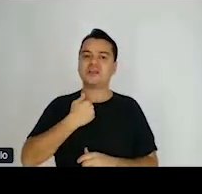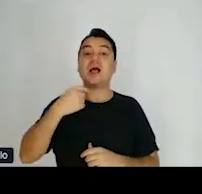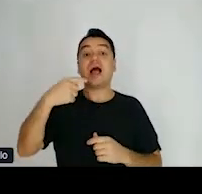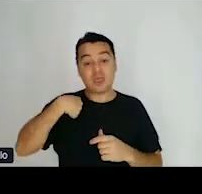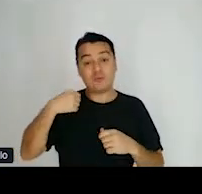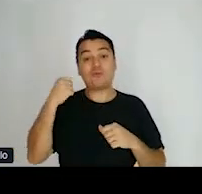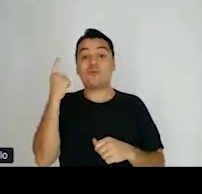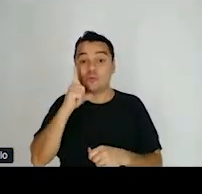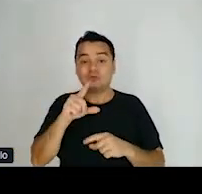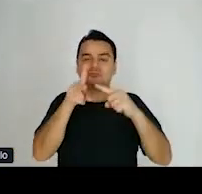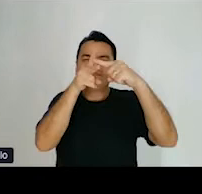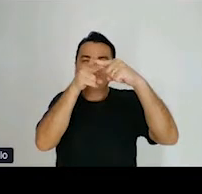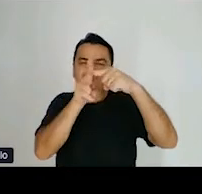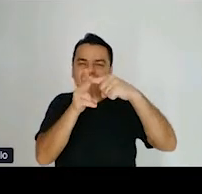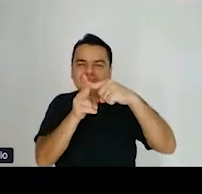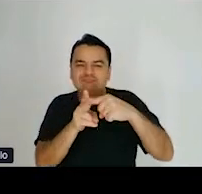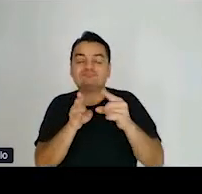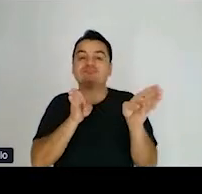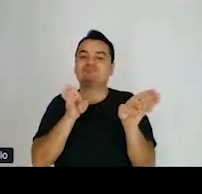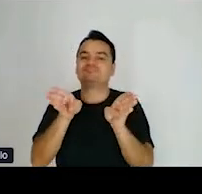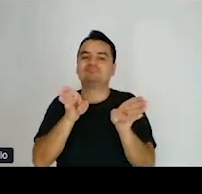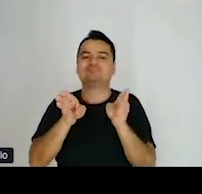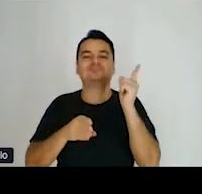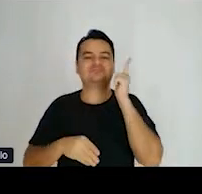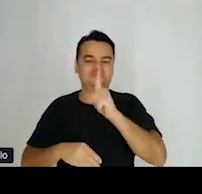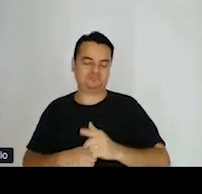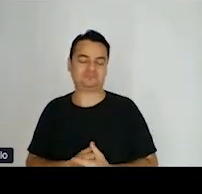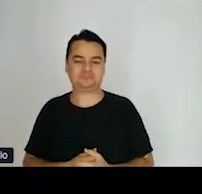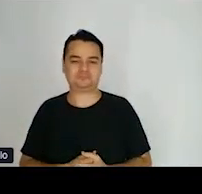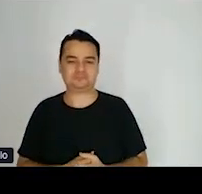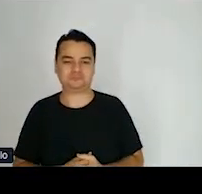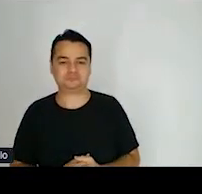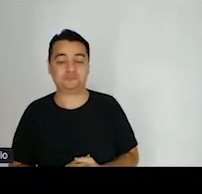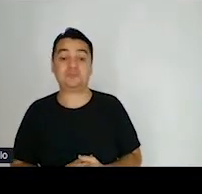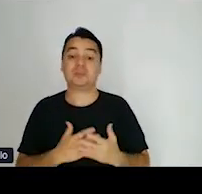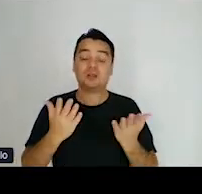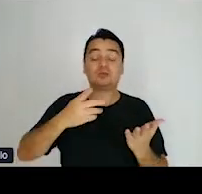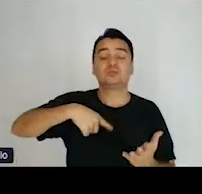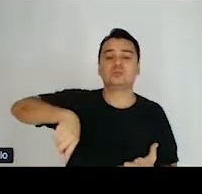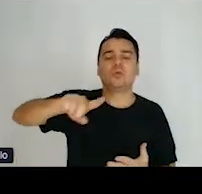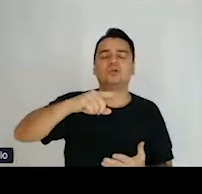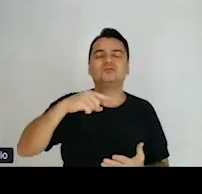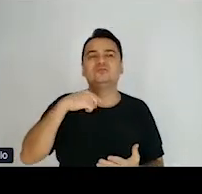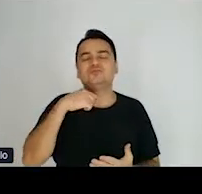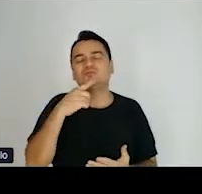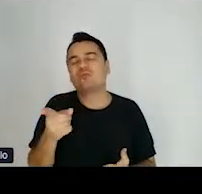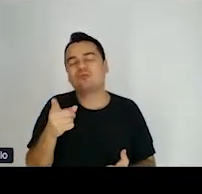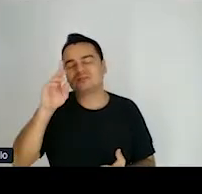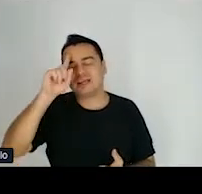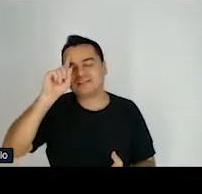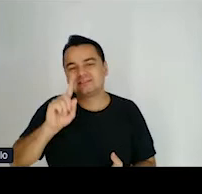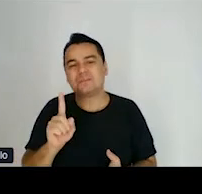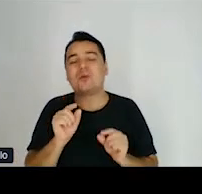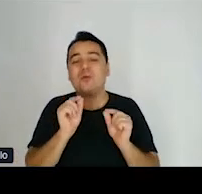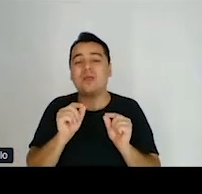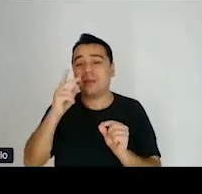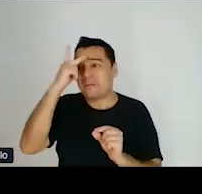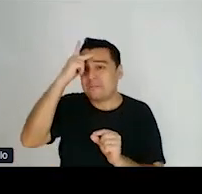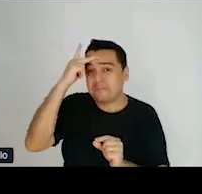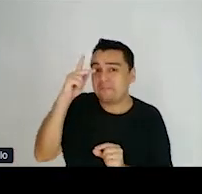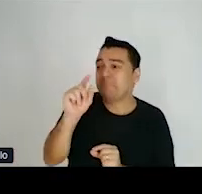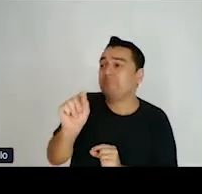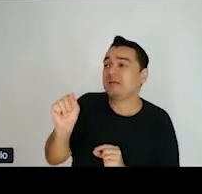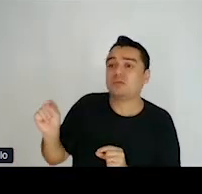do primeiro ao quinto ano. Ou seja, é muito fácil. Porque a gente não consegue saber quem são as pessoas que vão estar